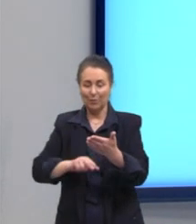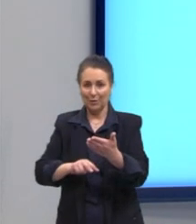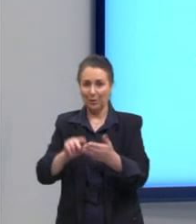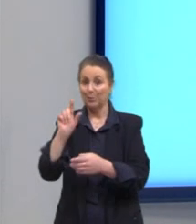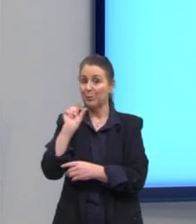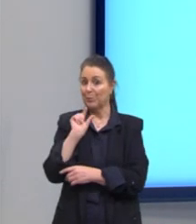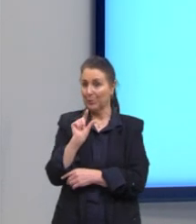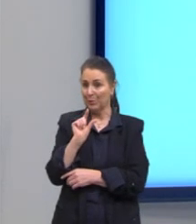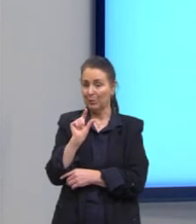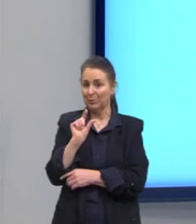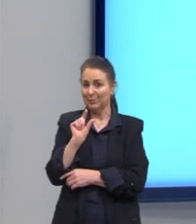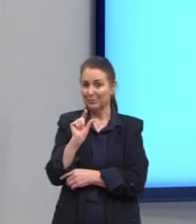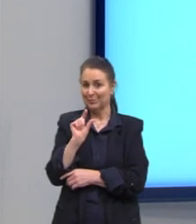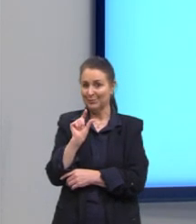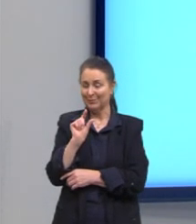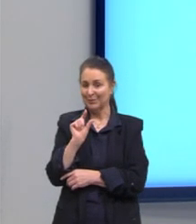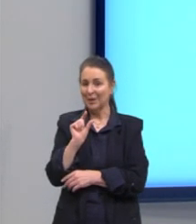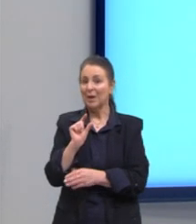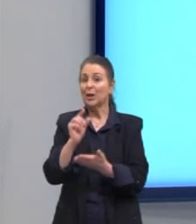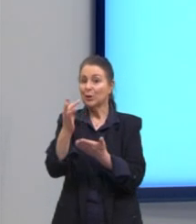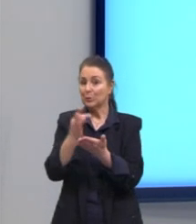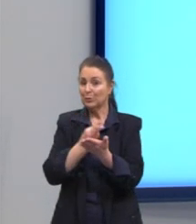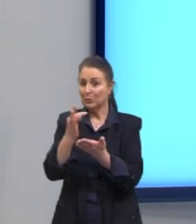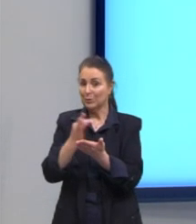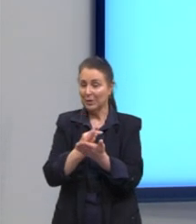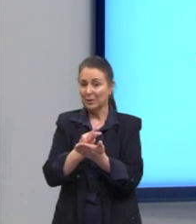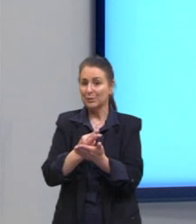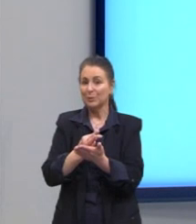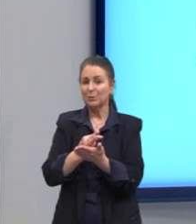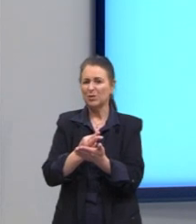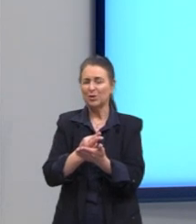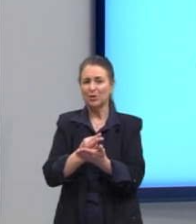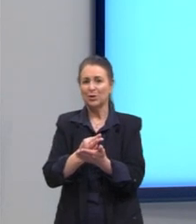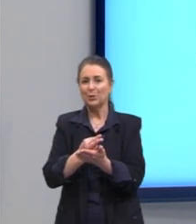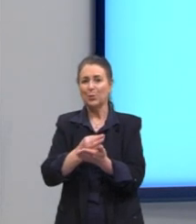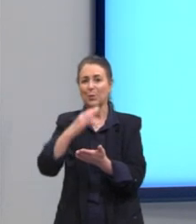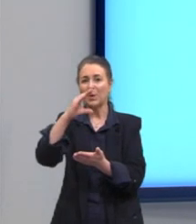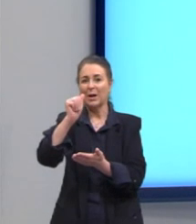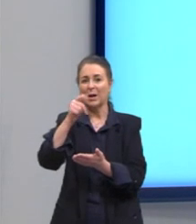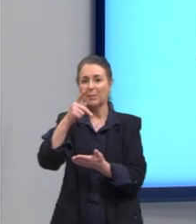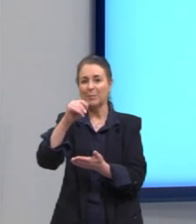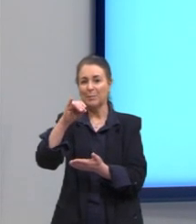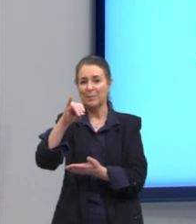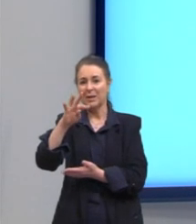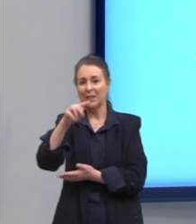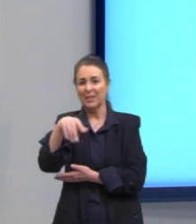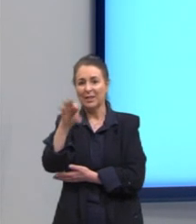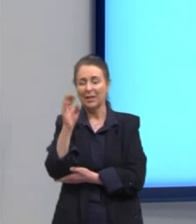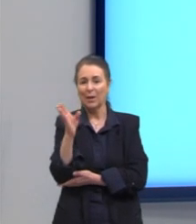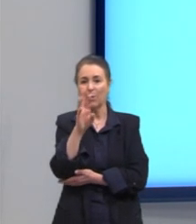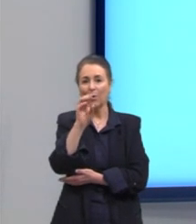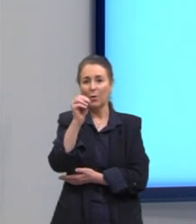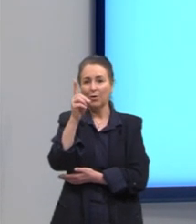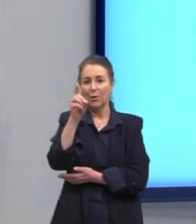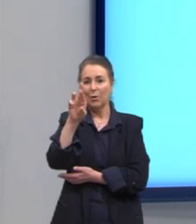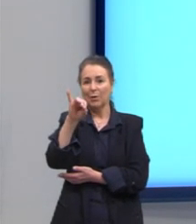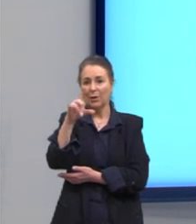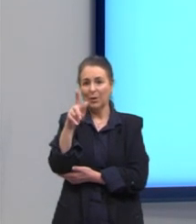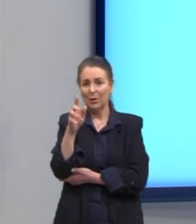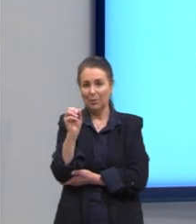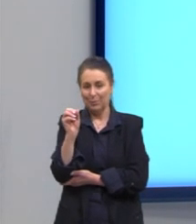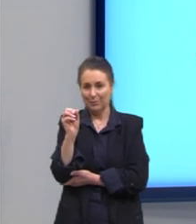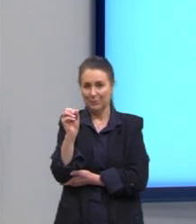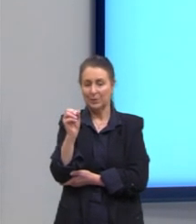trechinho, né, de um certo Capitão Rodrigo, que é um capítulo dentro desse primeiro tomo, O Continente, do Érico